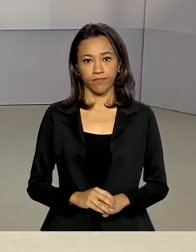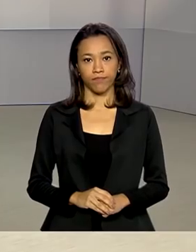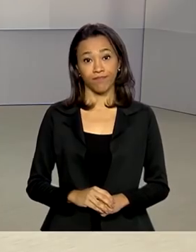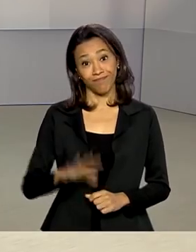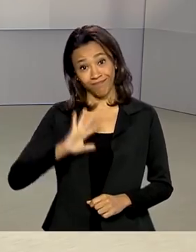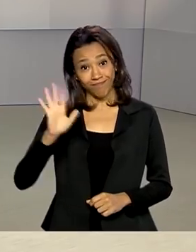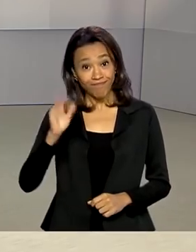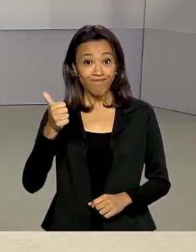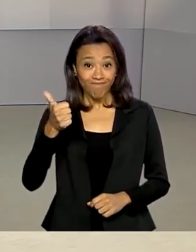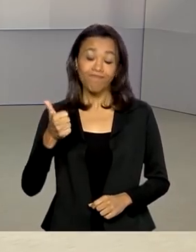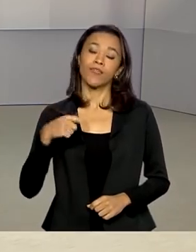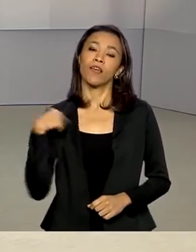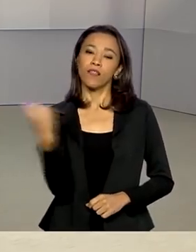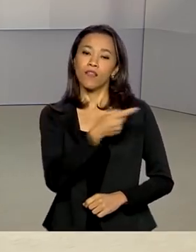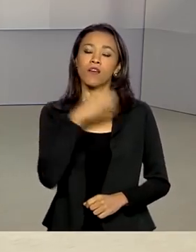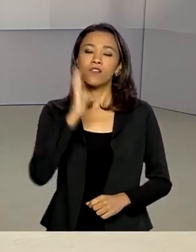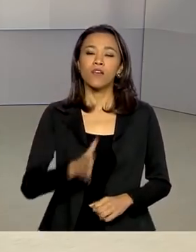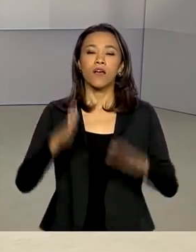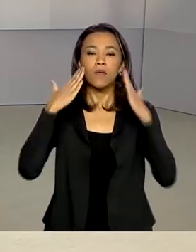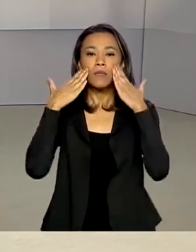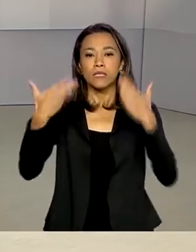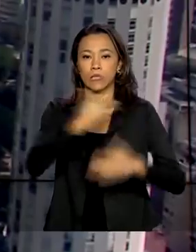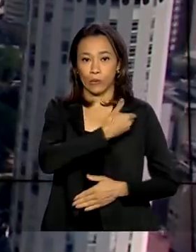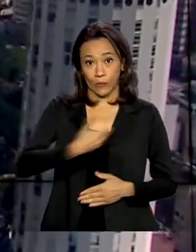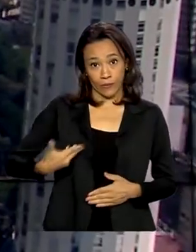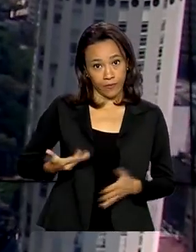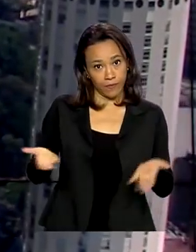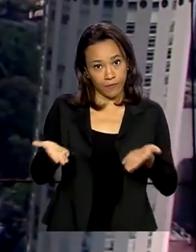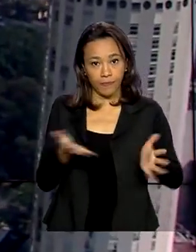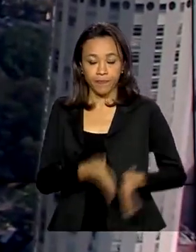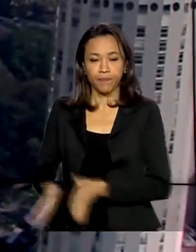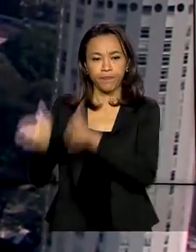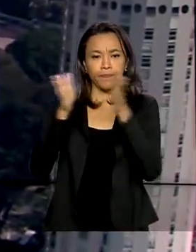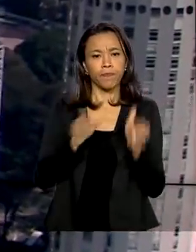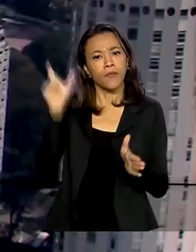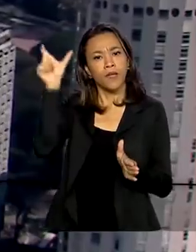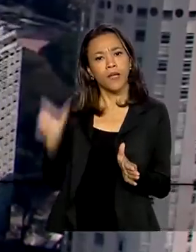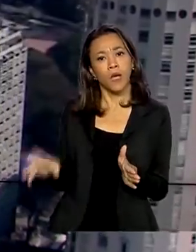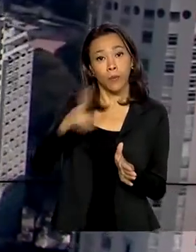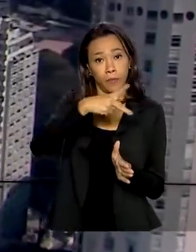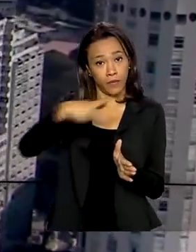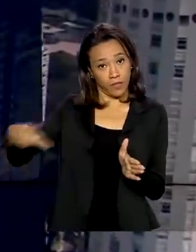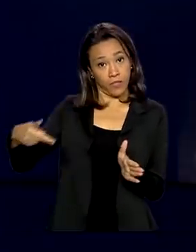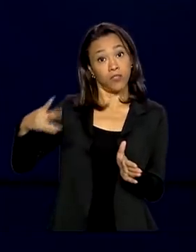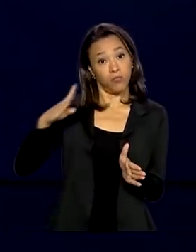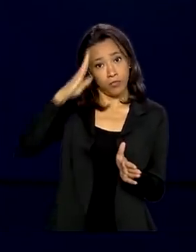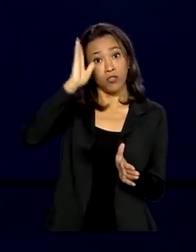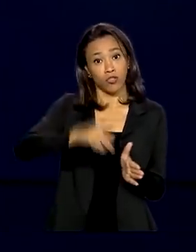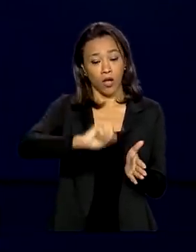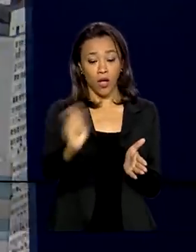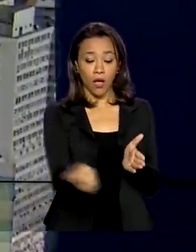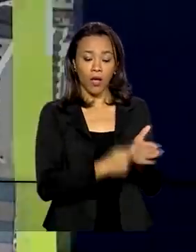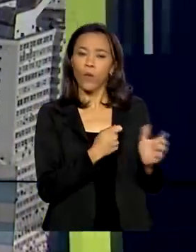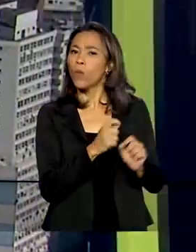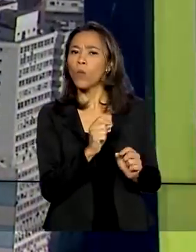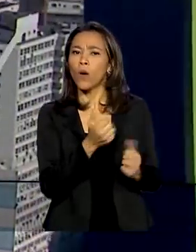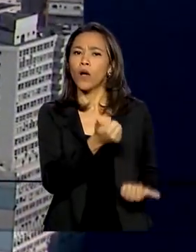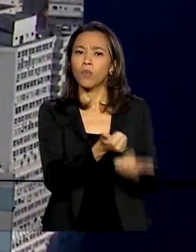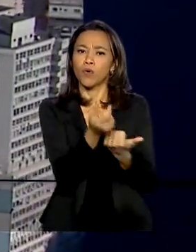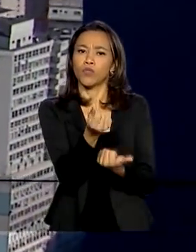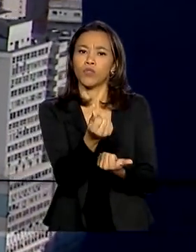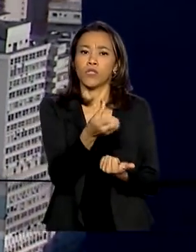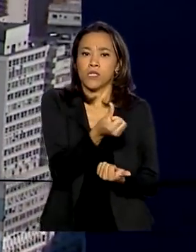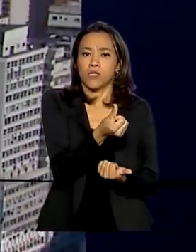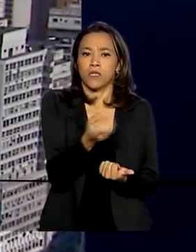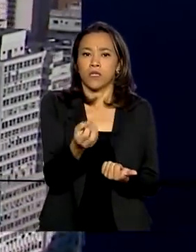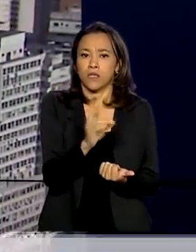Olá, já estamos no ar com o governo agora. O presidente Jair Bolsonaro sancionou o auxílio de 600 reais para